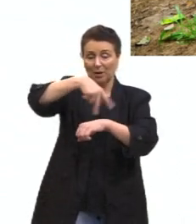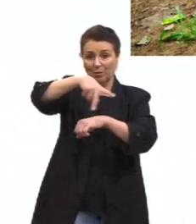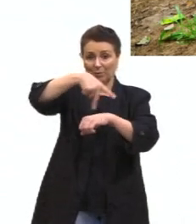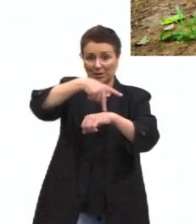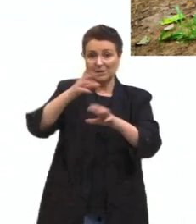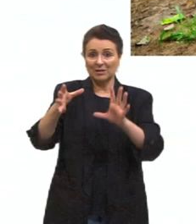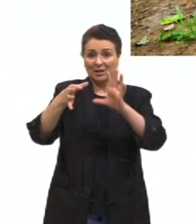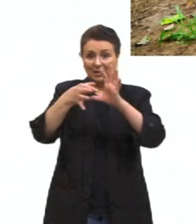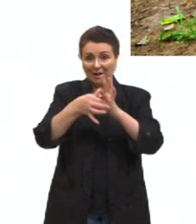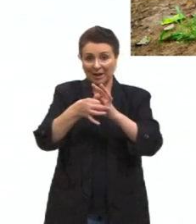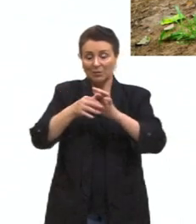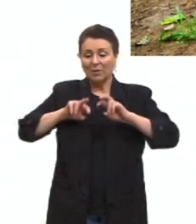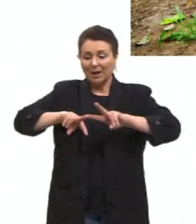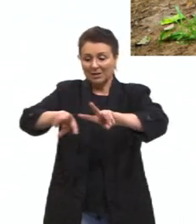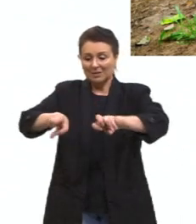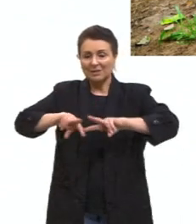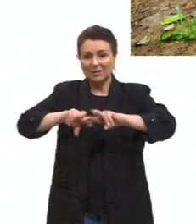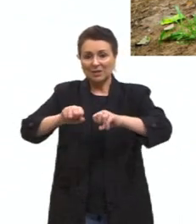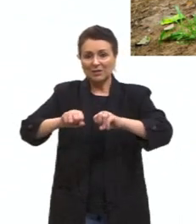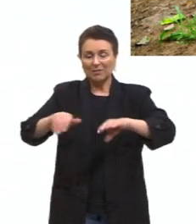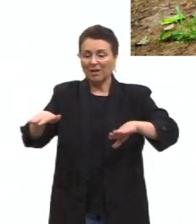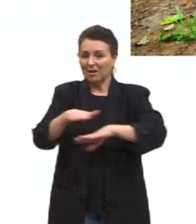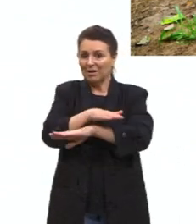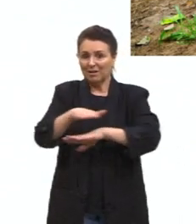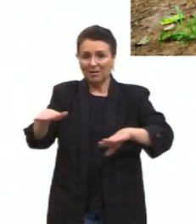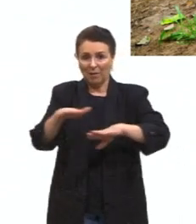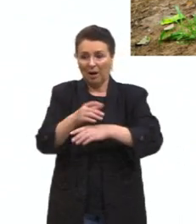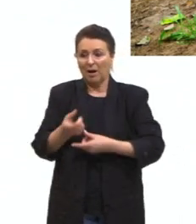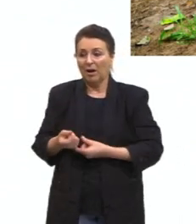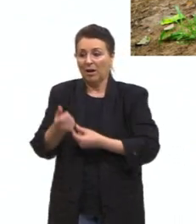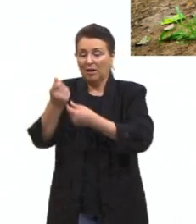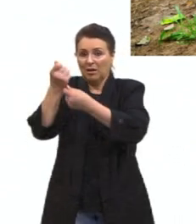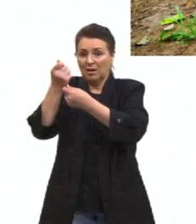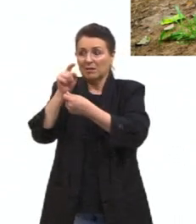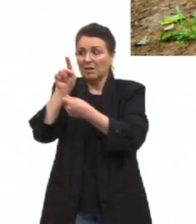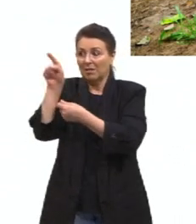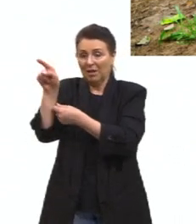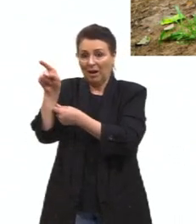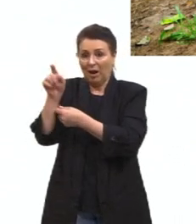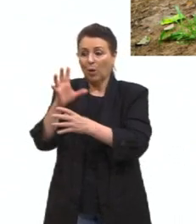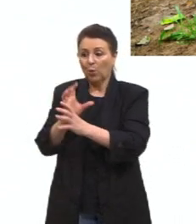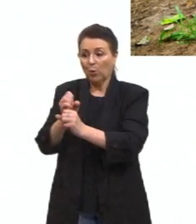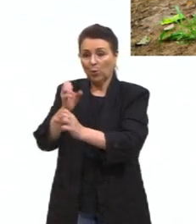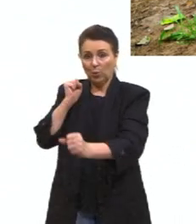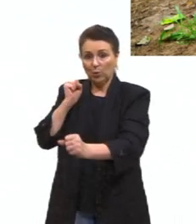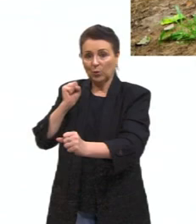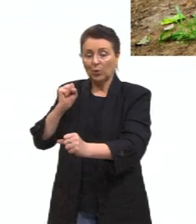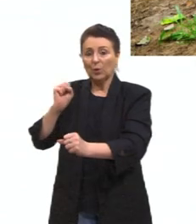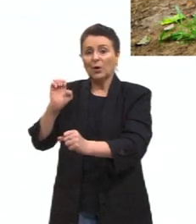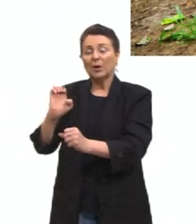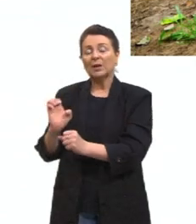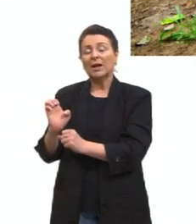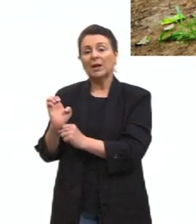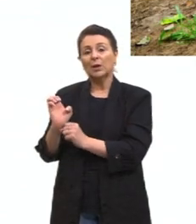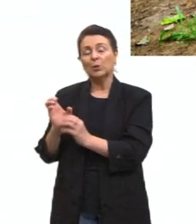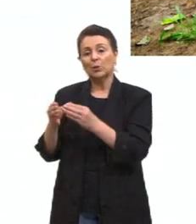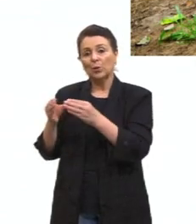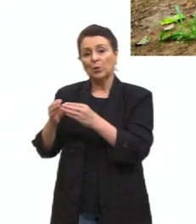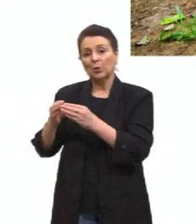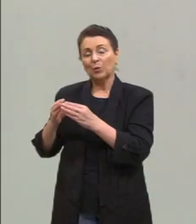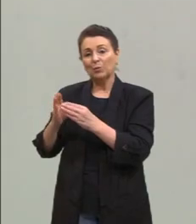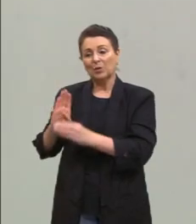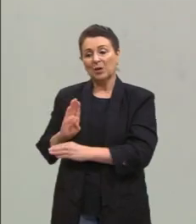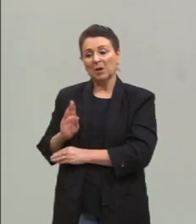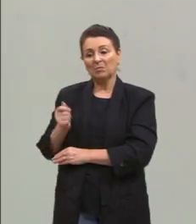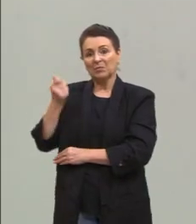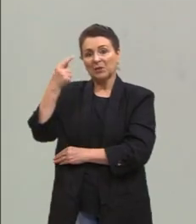extrativismo predatório que visa o enriquecimento, o lucro das elites de outros países. Depois a gente teve